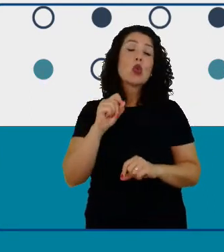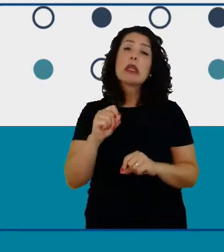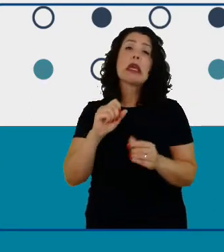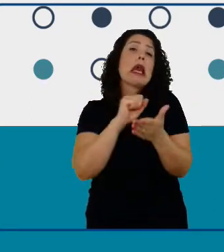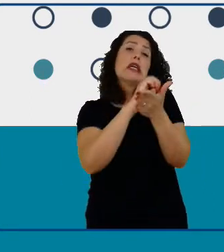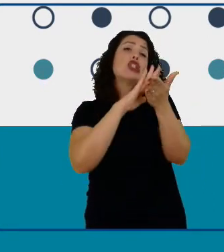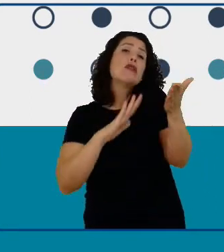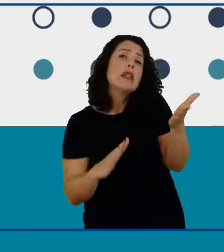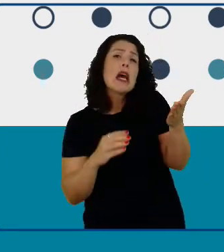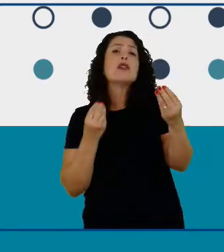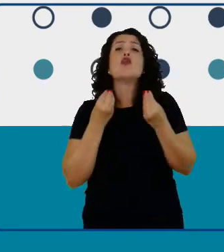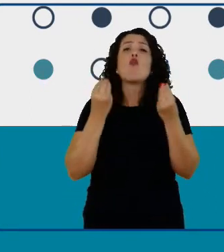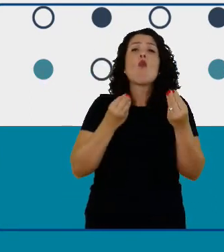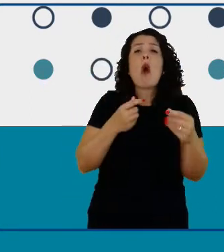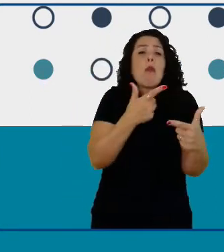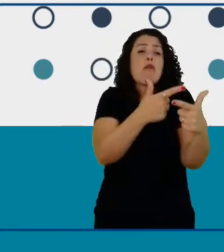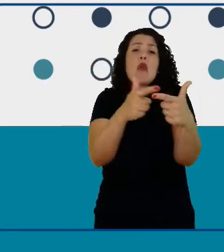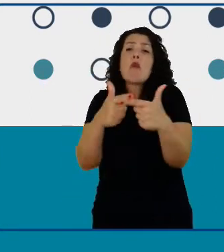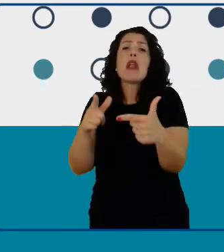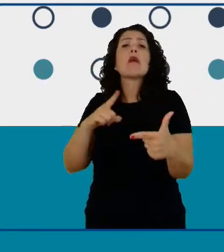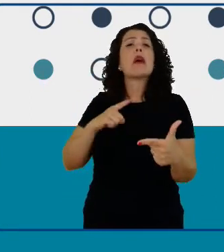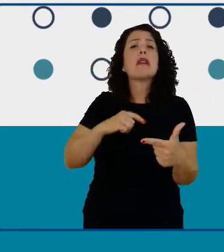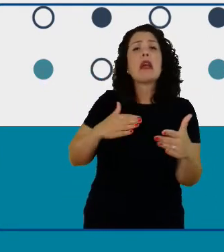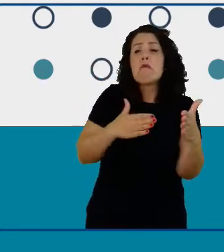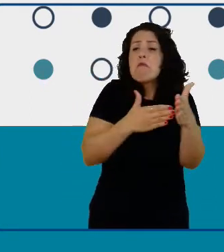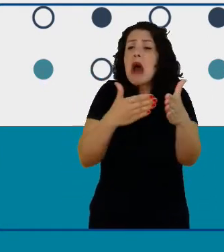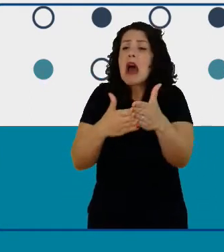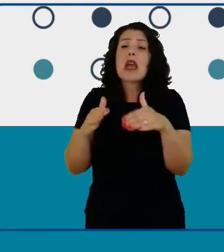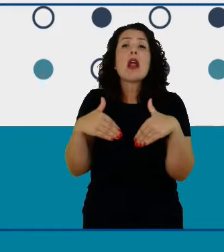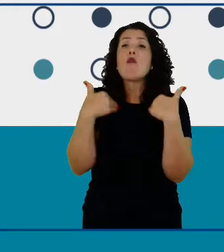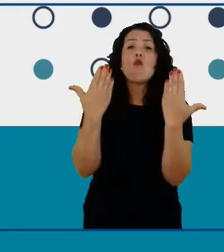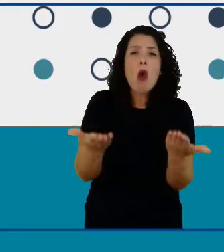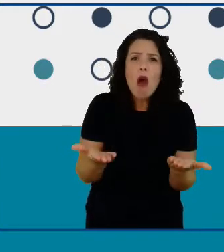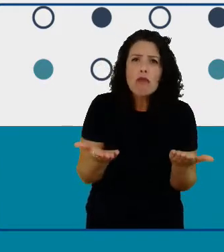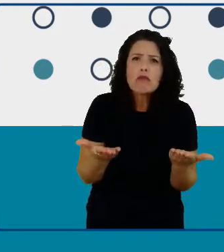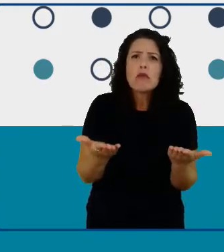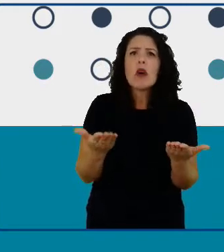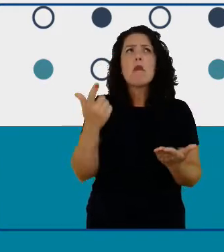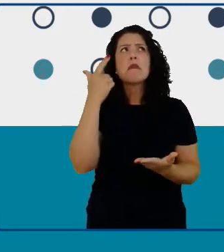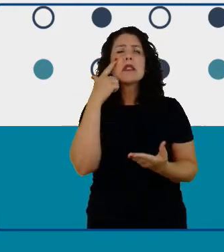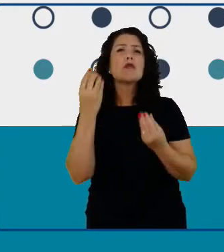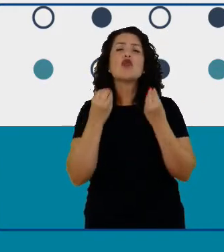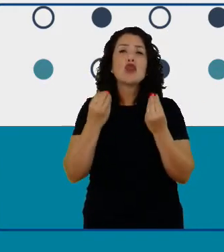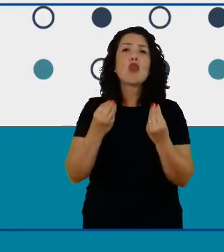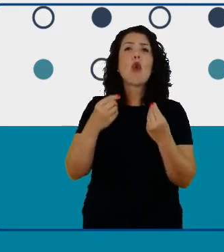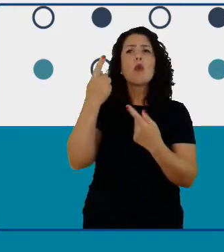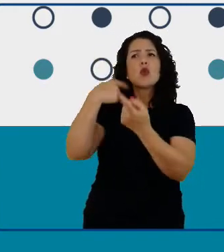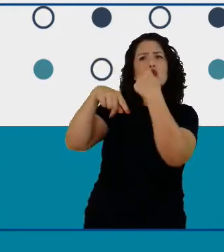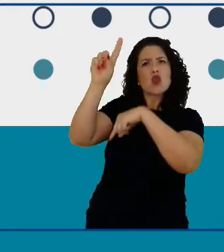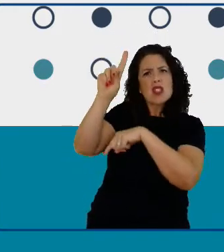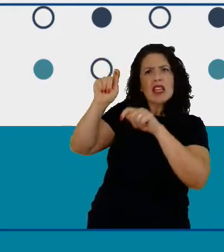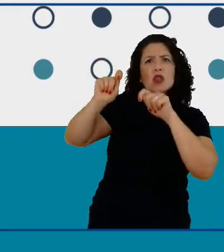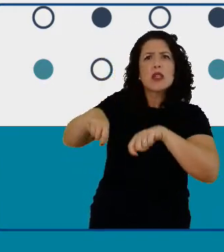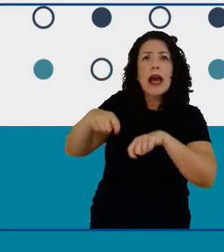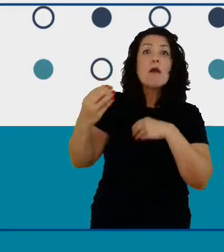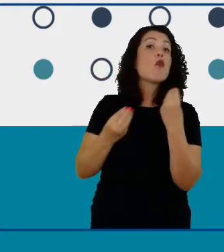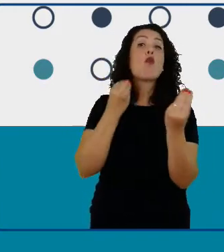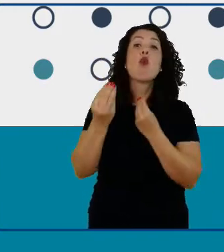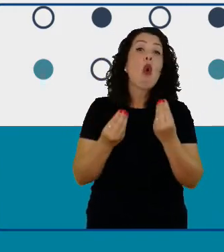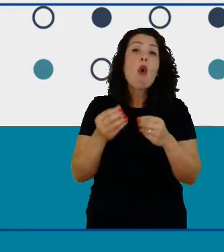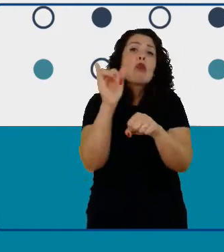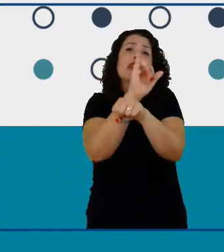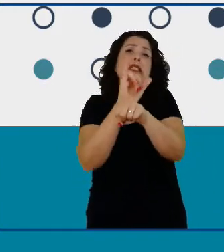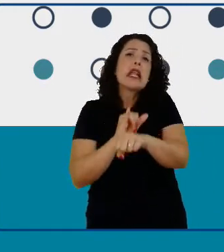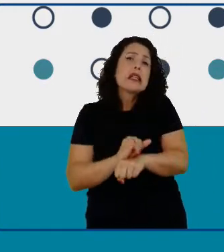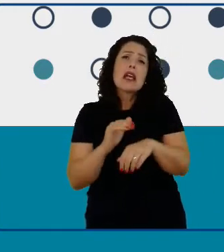problemas que eles enfrentam para ter um STEM club bem sucedido que apoio